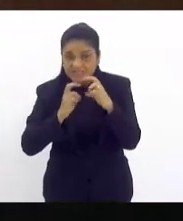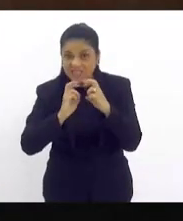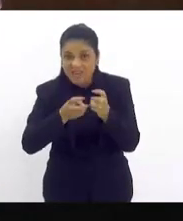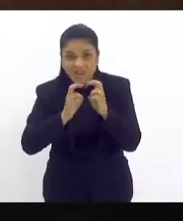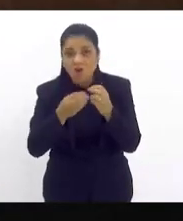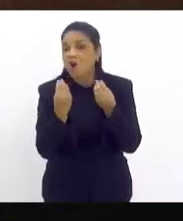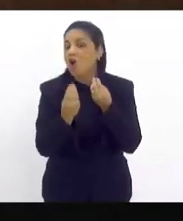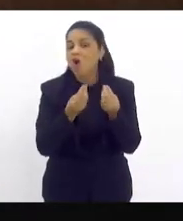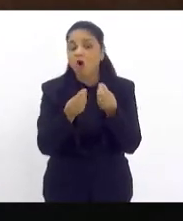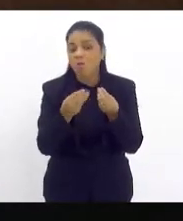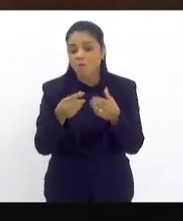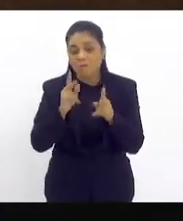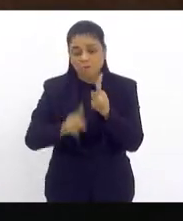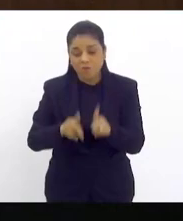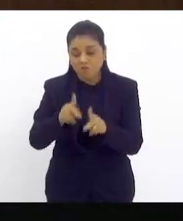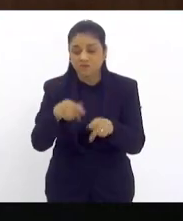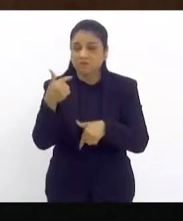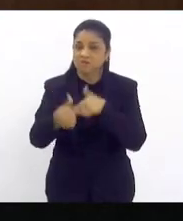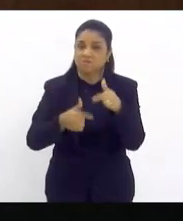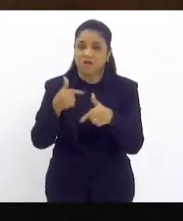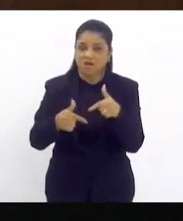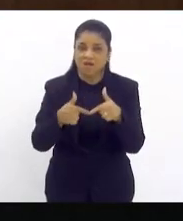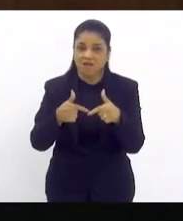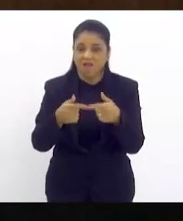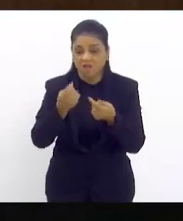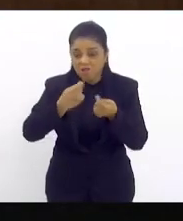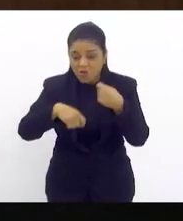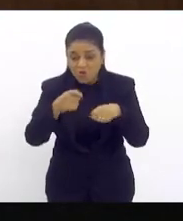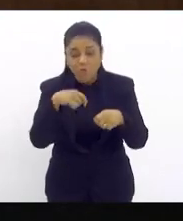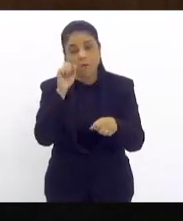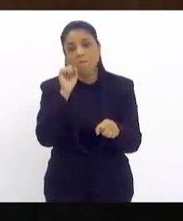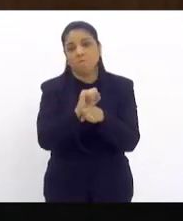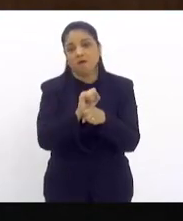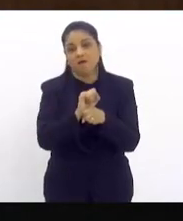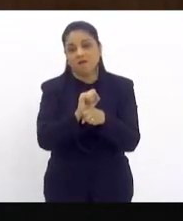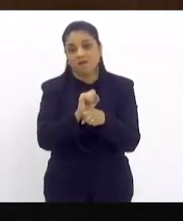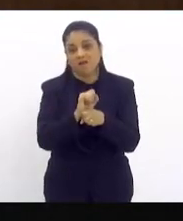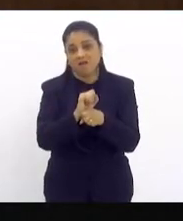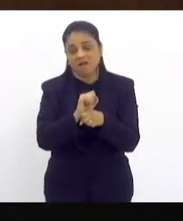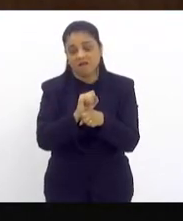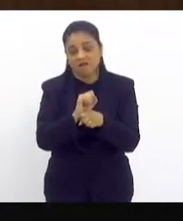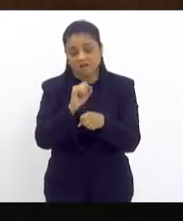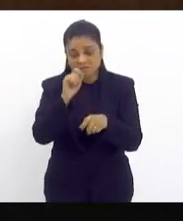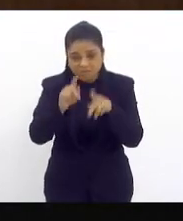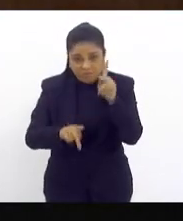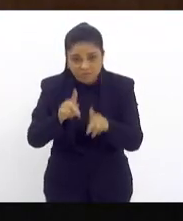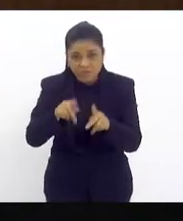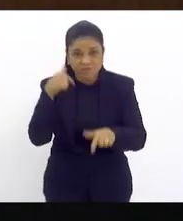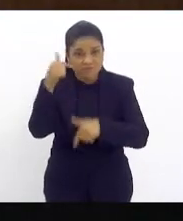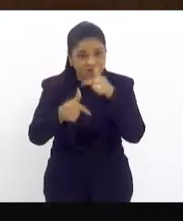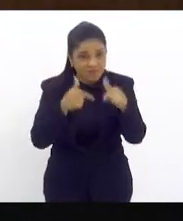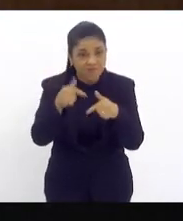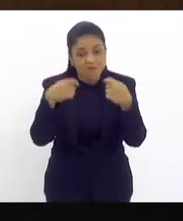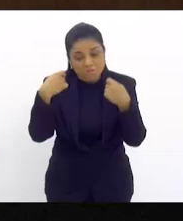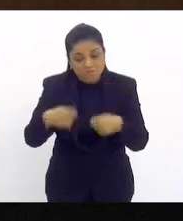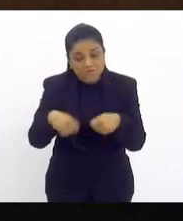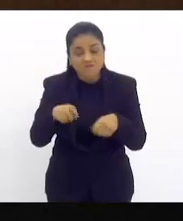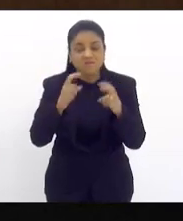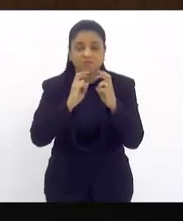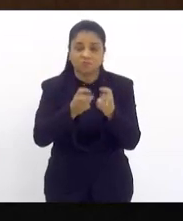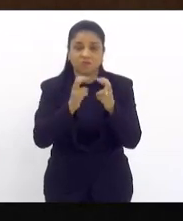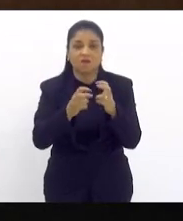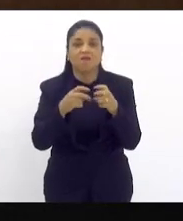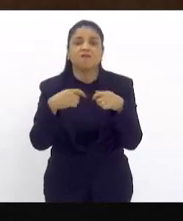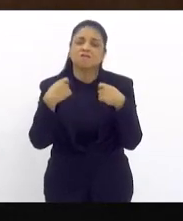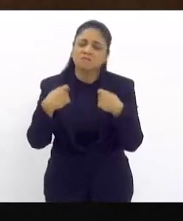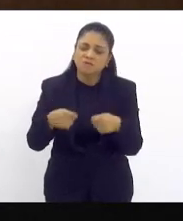economia vai parar, que o trabalhador, ele anda de trem. Nós estamos vivendo um caos nessa situação. Então, gostaria de solicitar o senhor, há a possibilidade